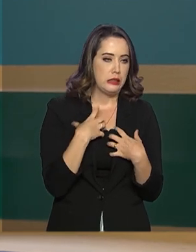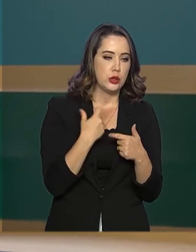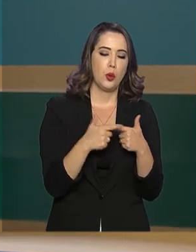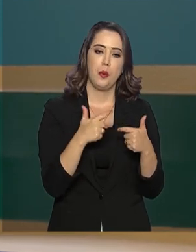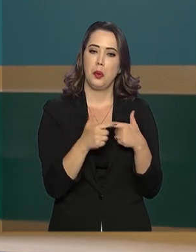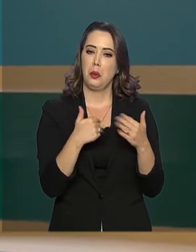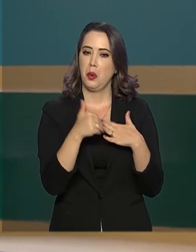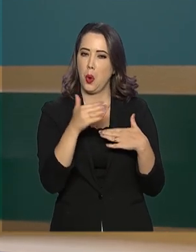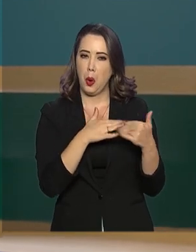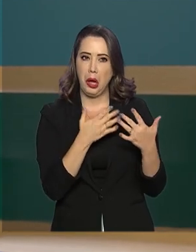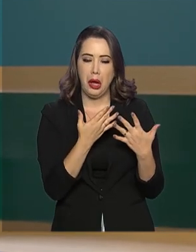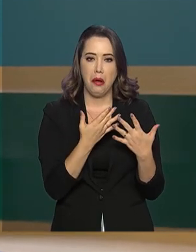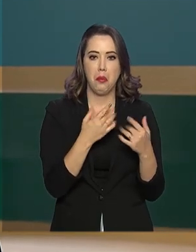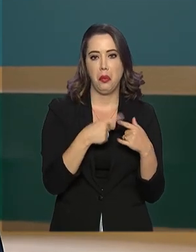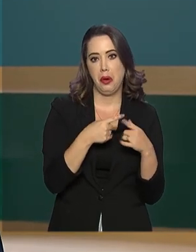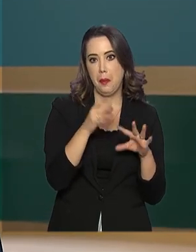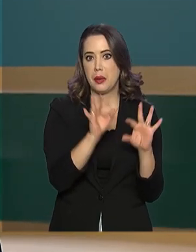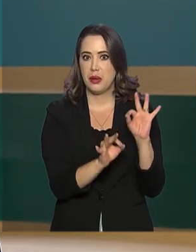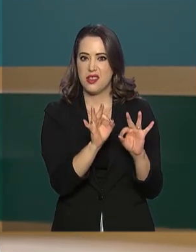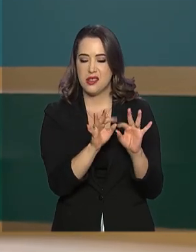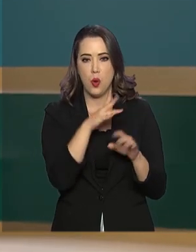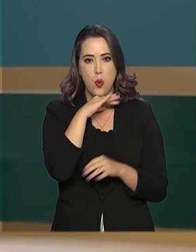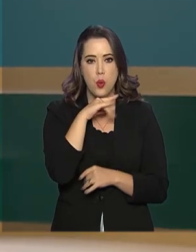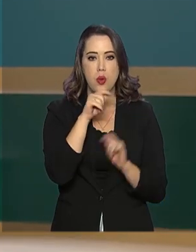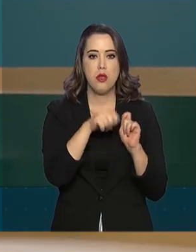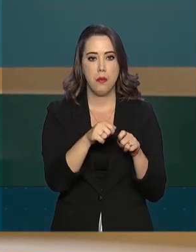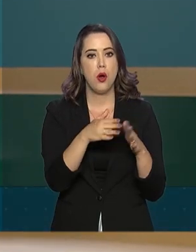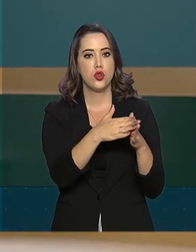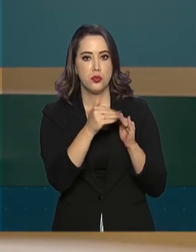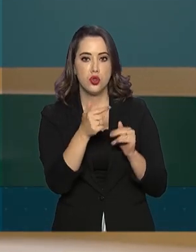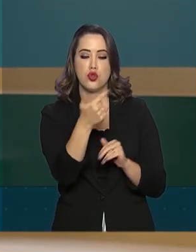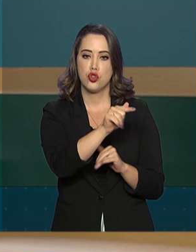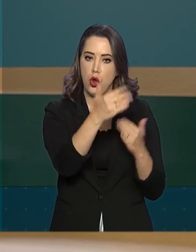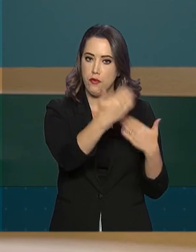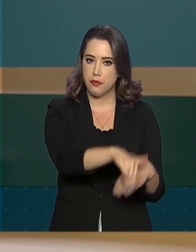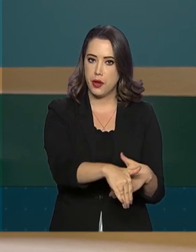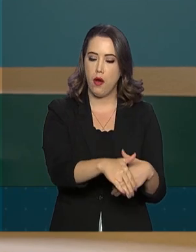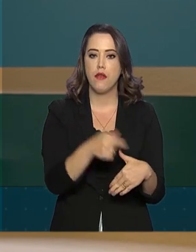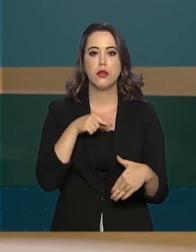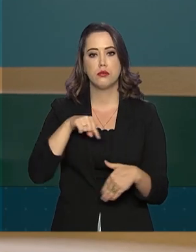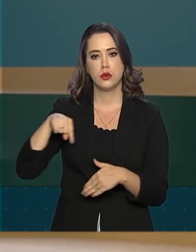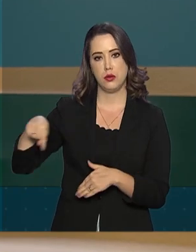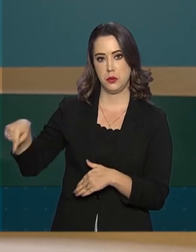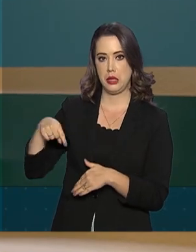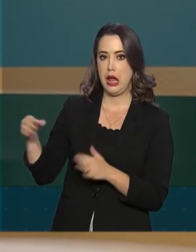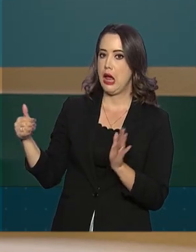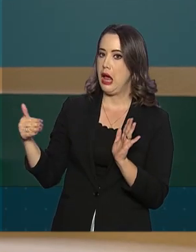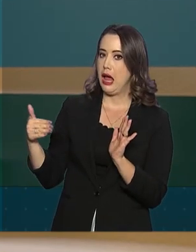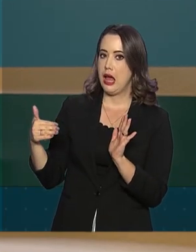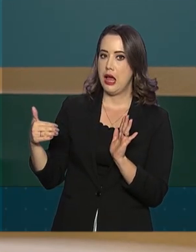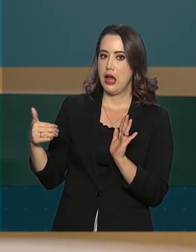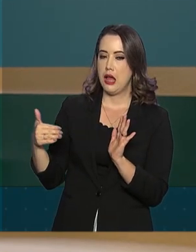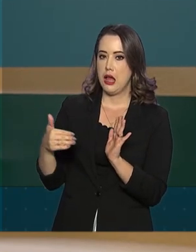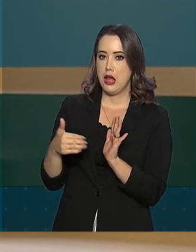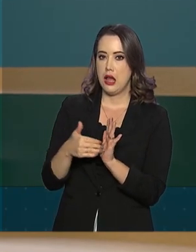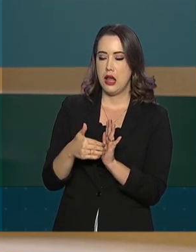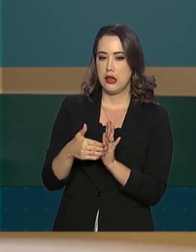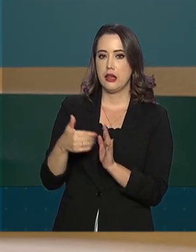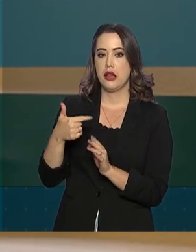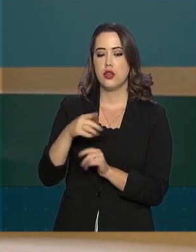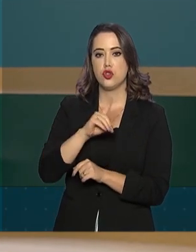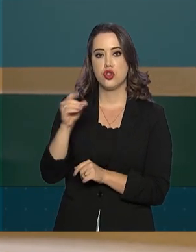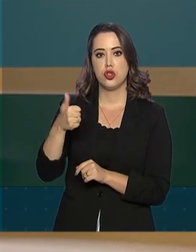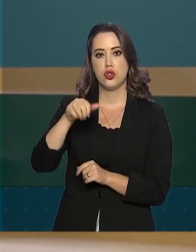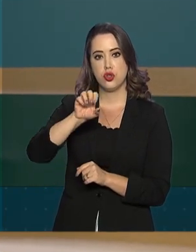algum problema logístico pode solicitar uma nova aplicação da prova. O pedido deve ser feito de hoje a 18 de